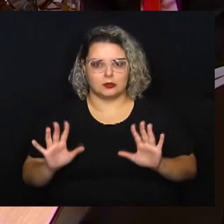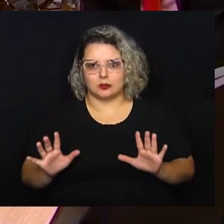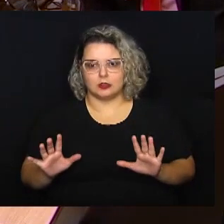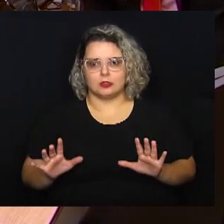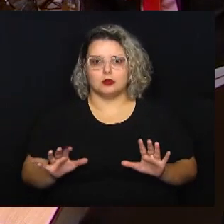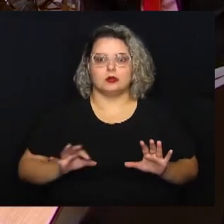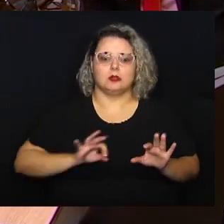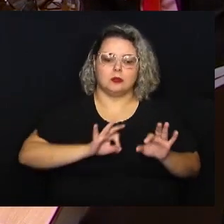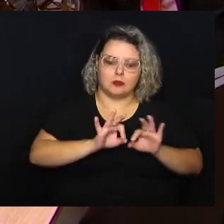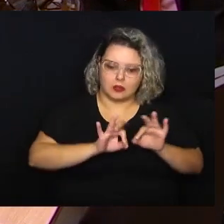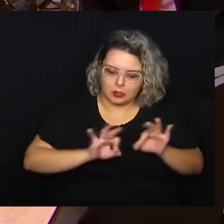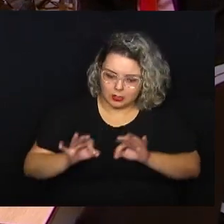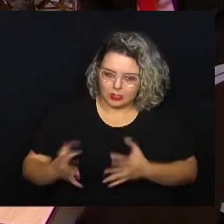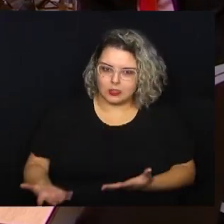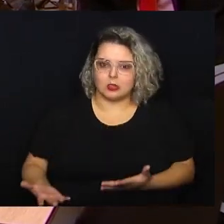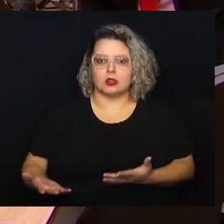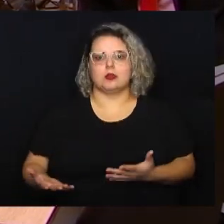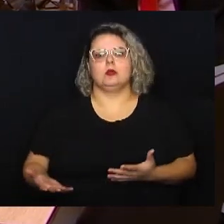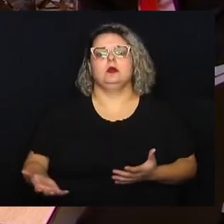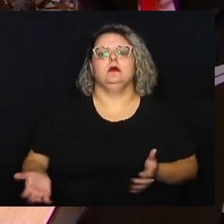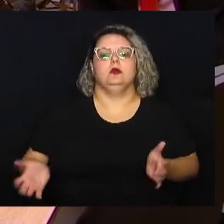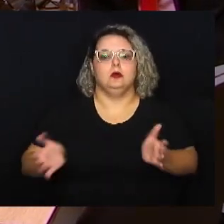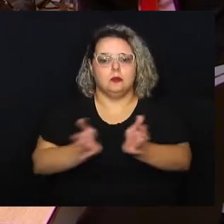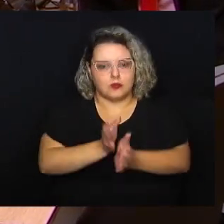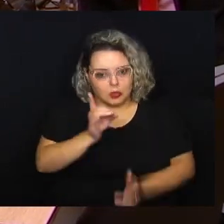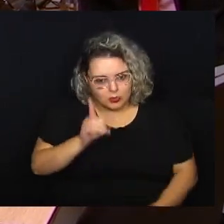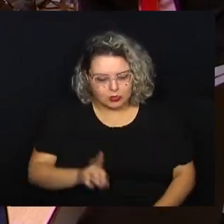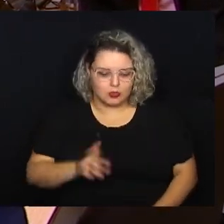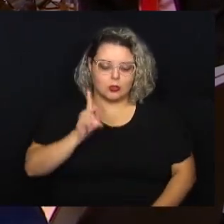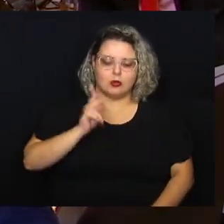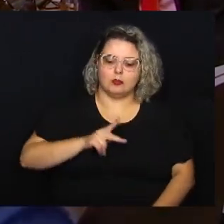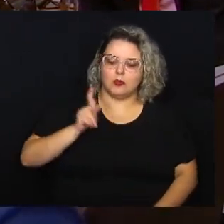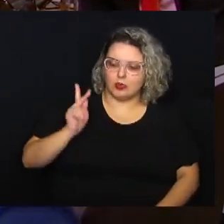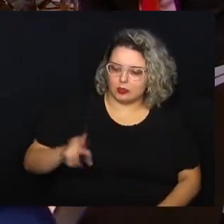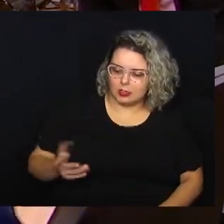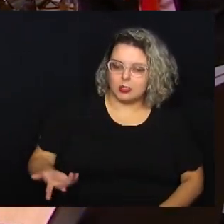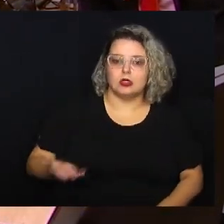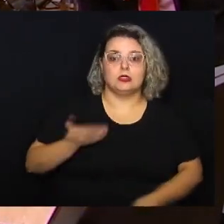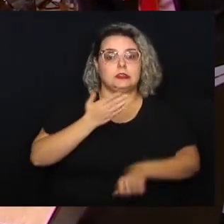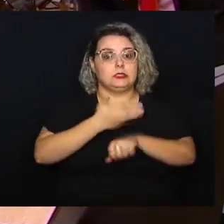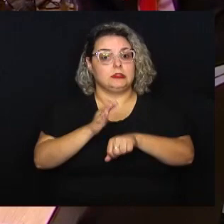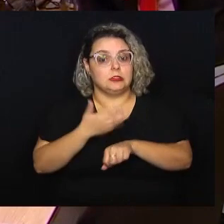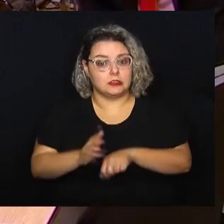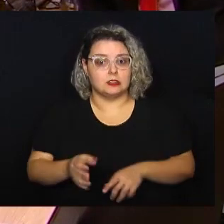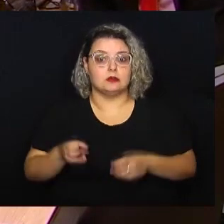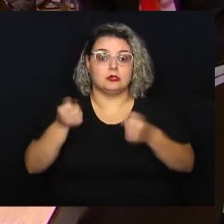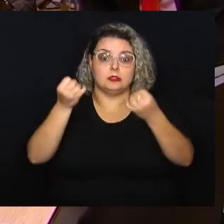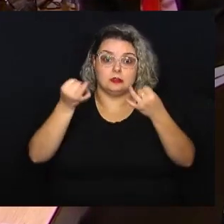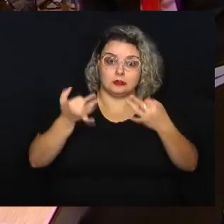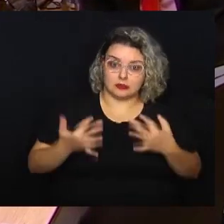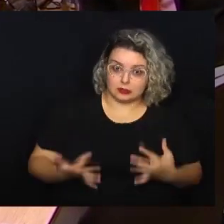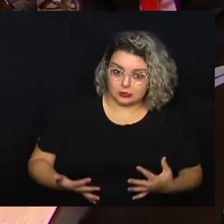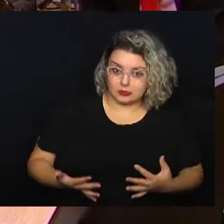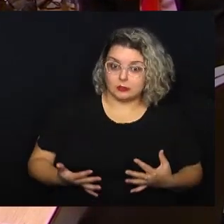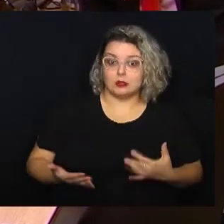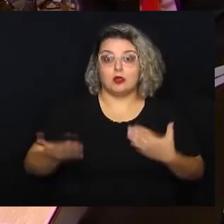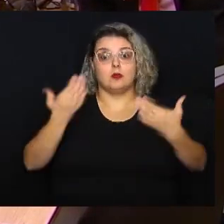coordenadas, com o corpo de direção, com os professores, treinamento, orientação,